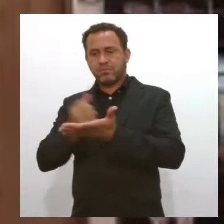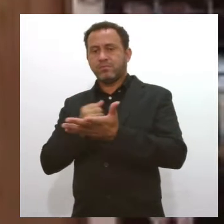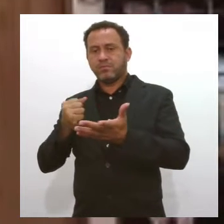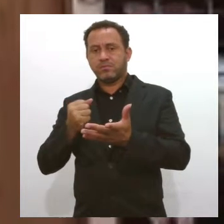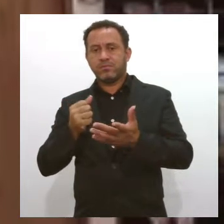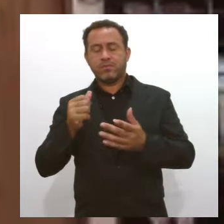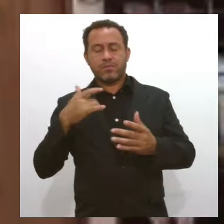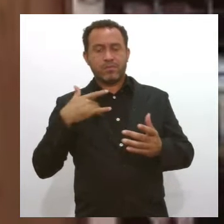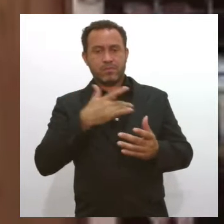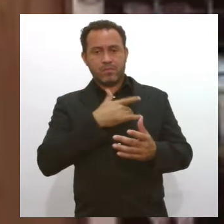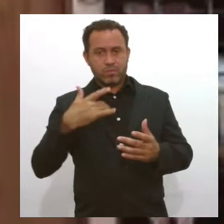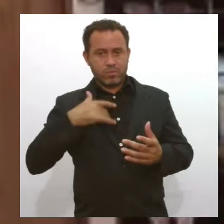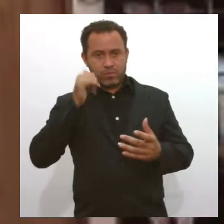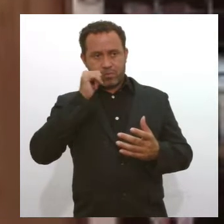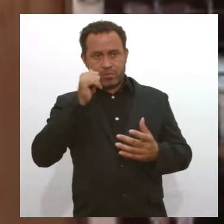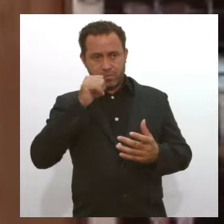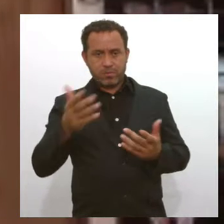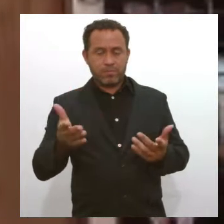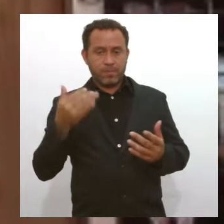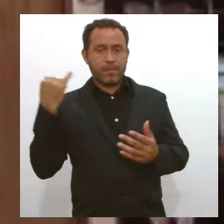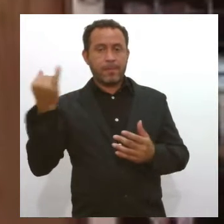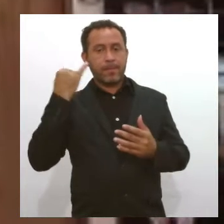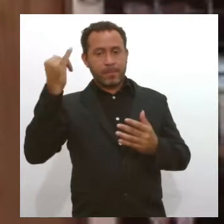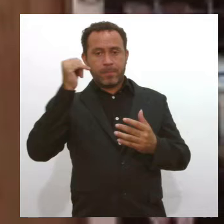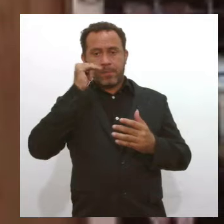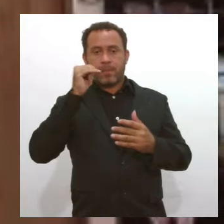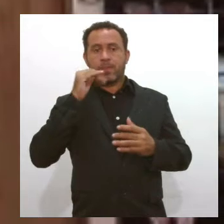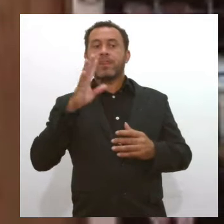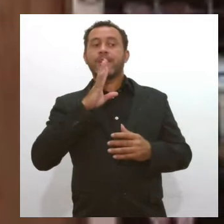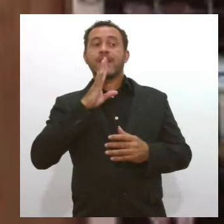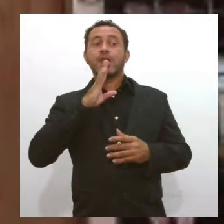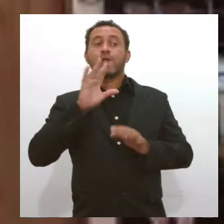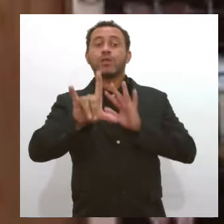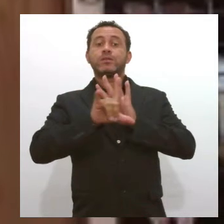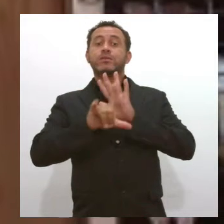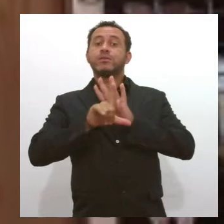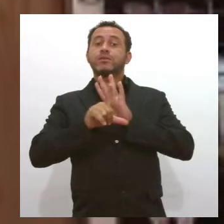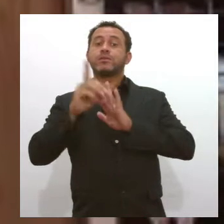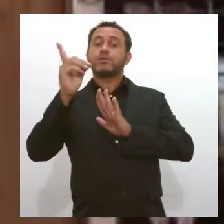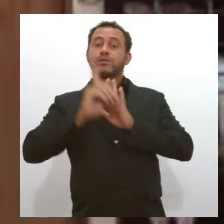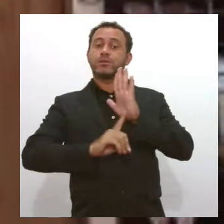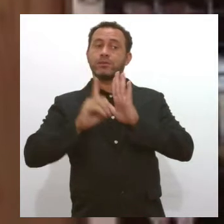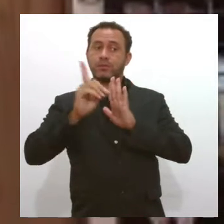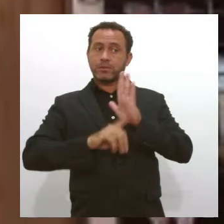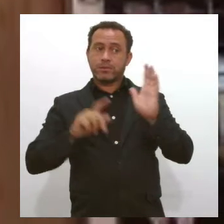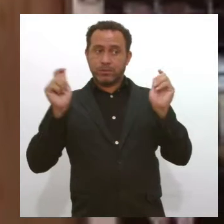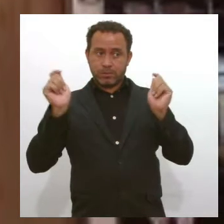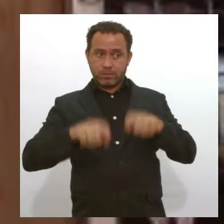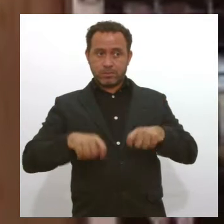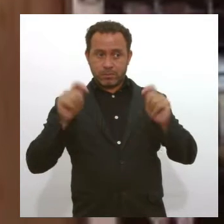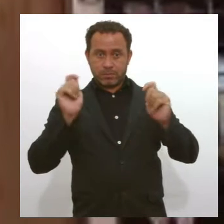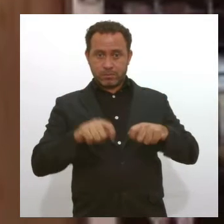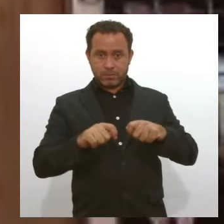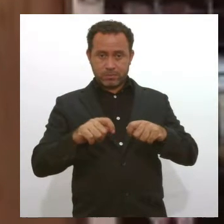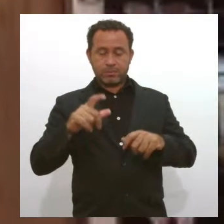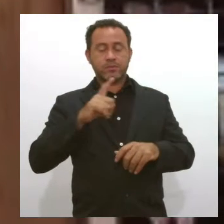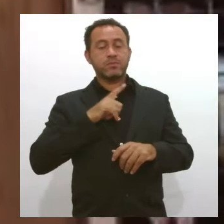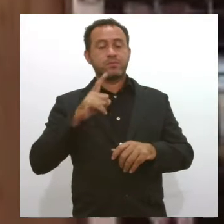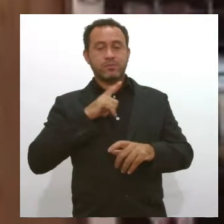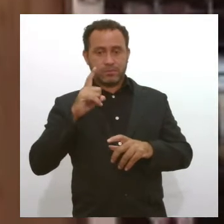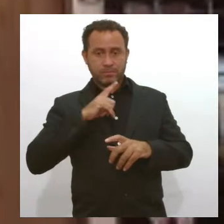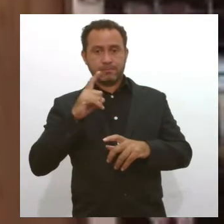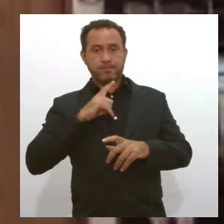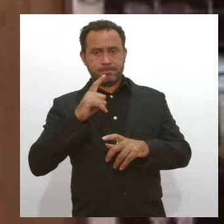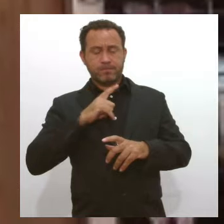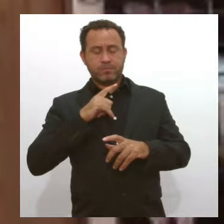a saúde dessa mulher. Então, é muito importante que as mulheres tenham conhecimento dos seus direitos, para que elas possam exercê-los da forma